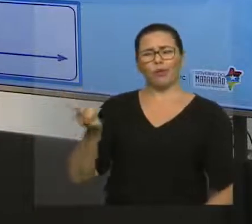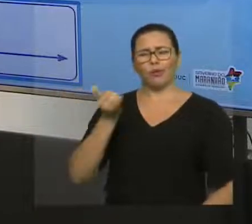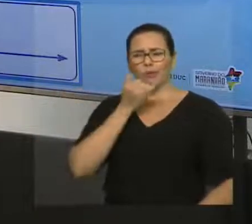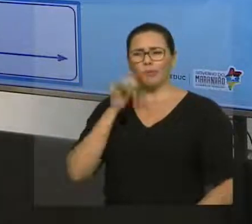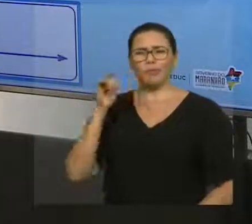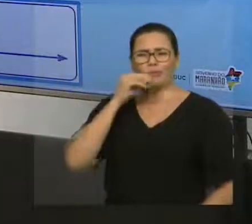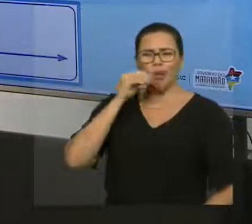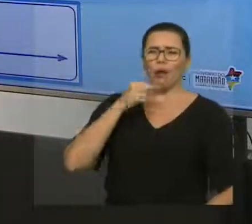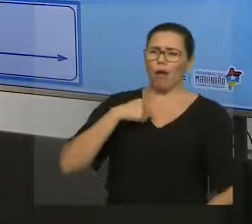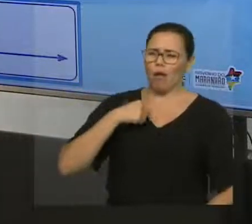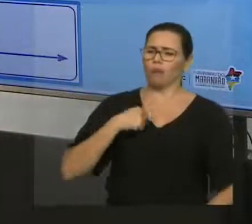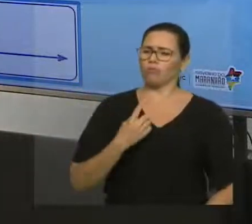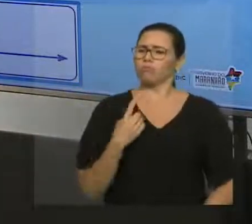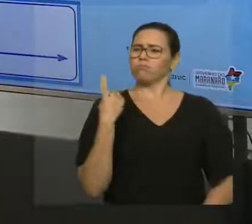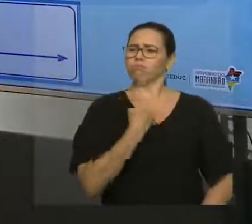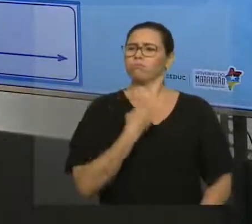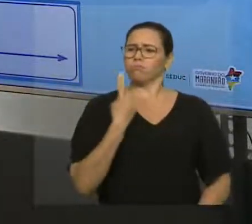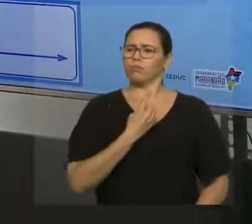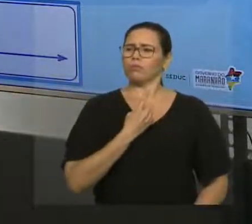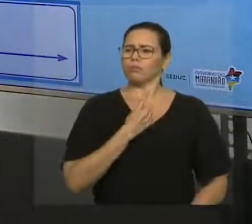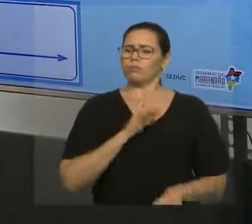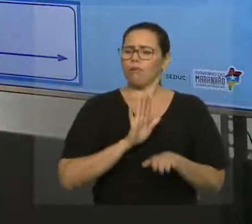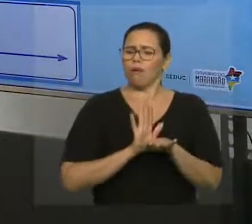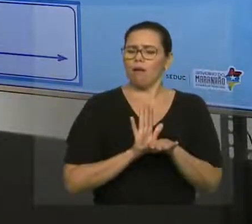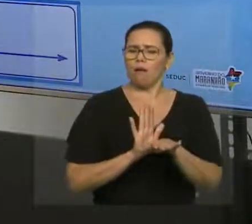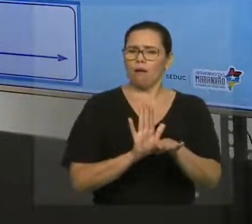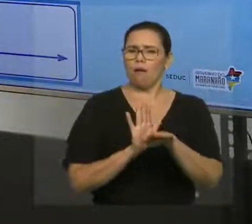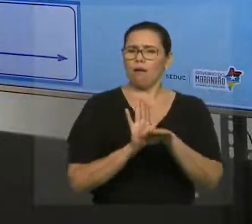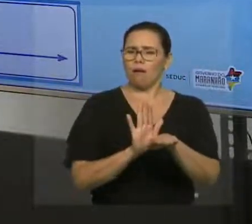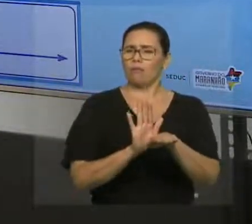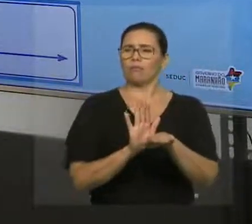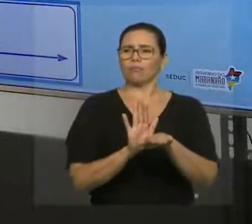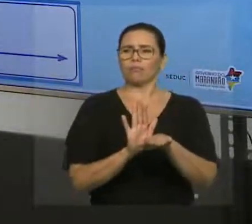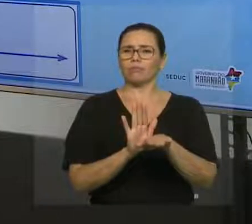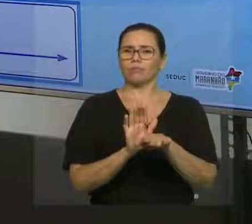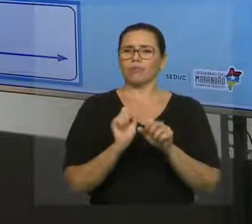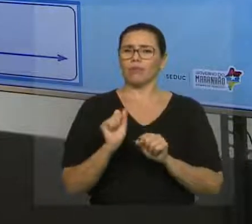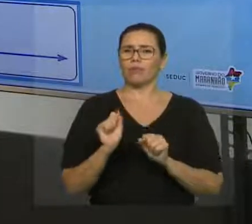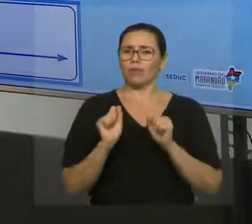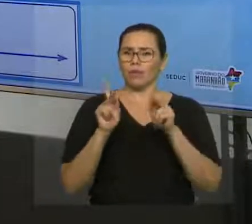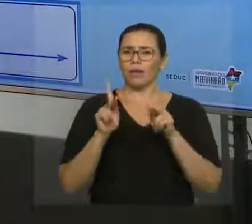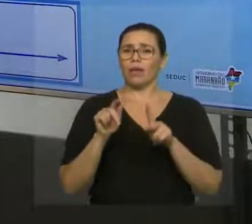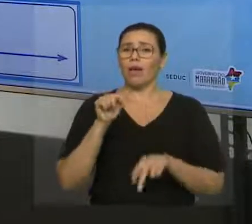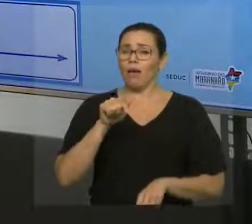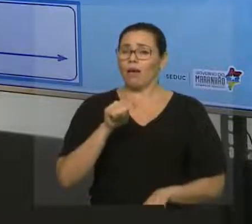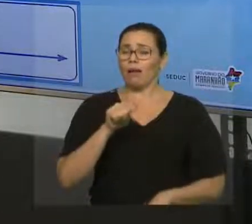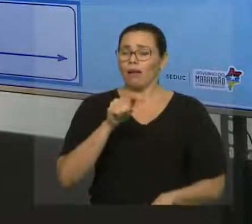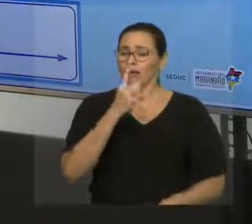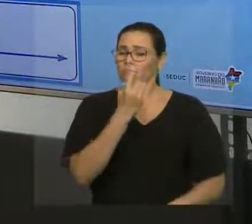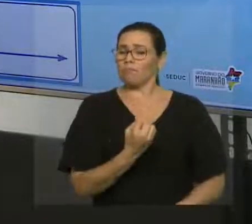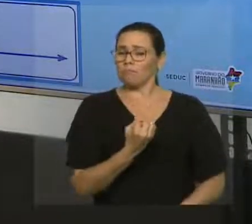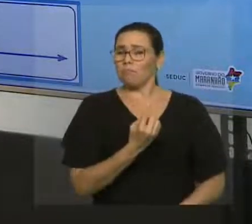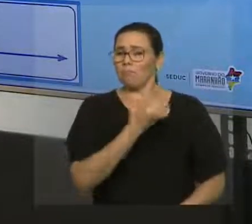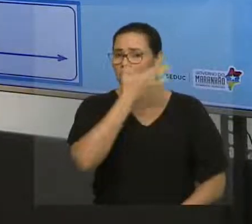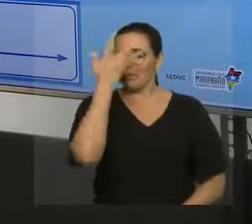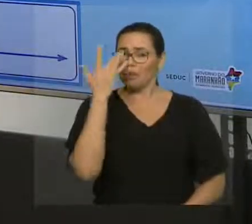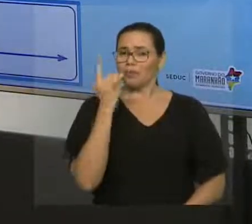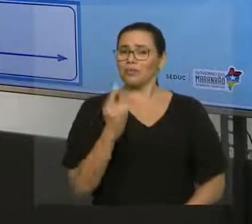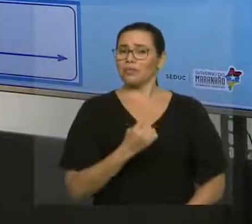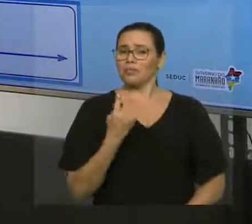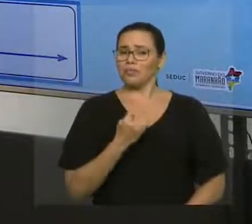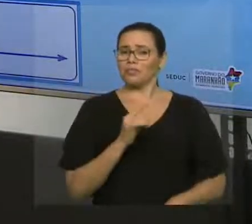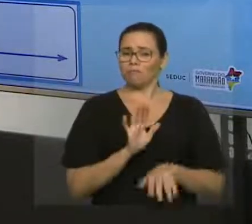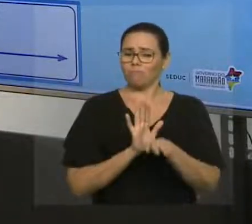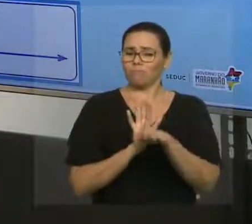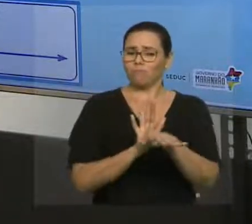Significa o quê? Que essa pessoa está representando um vetor resultante, ou seja, ela sozinha está conseguindo ter o mesmo efeito que aquelas